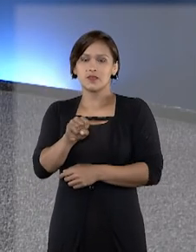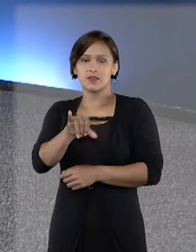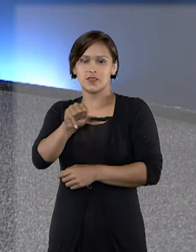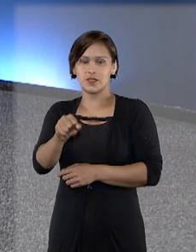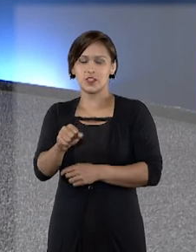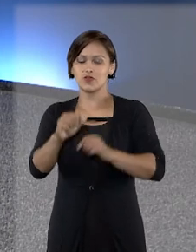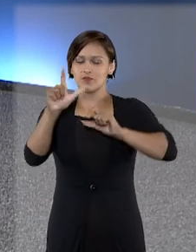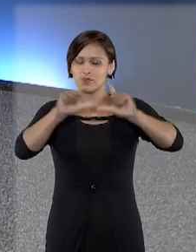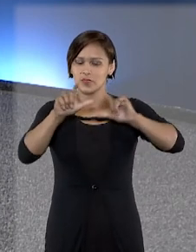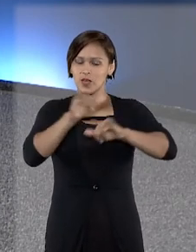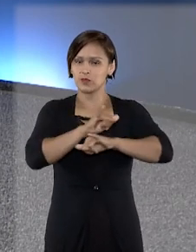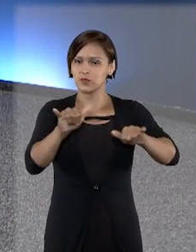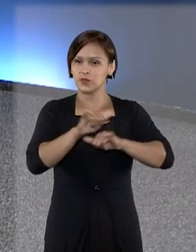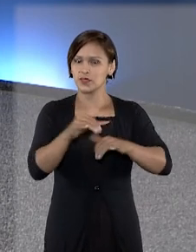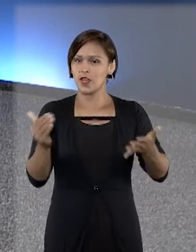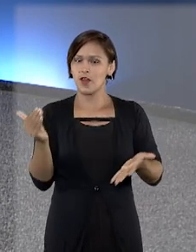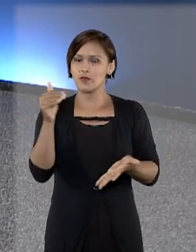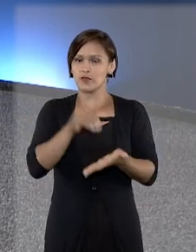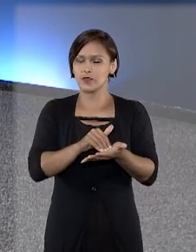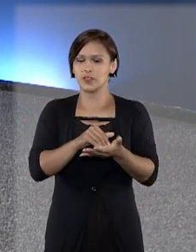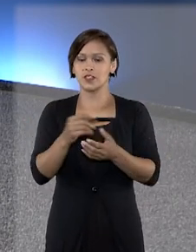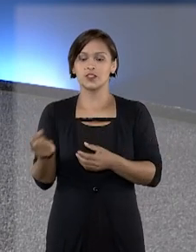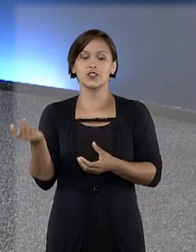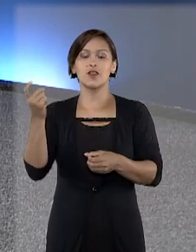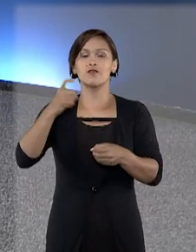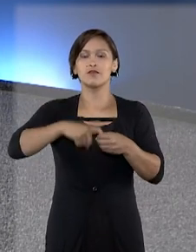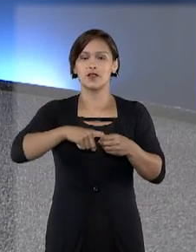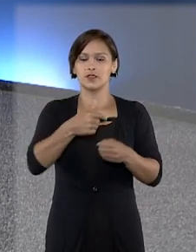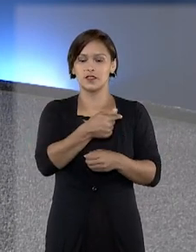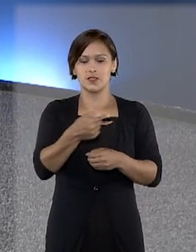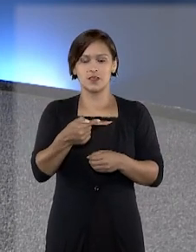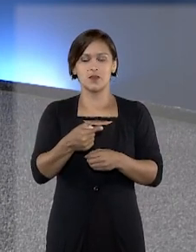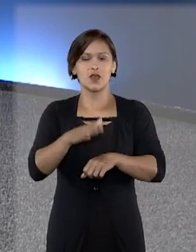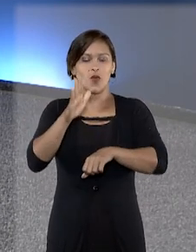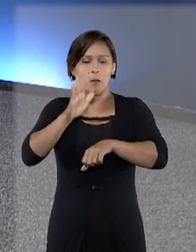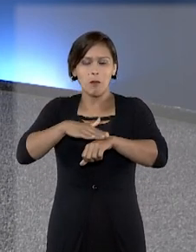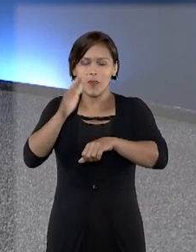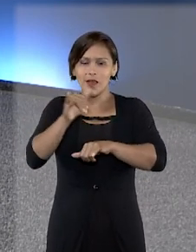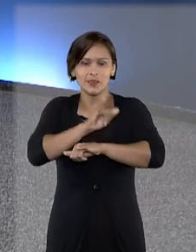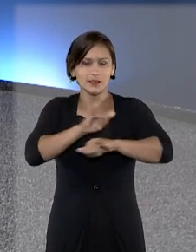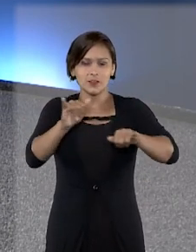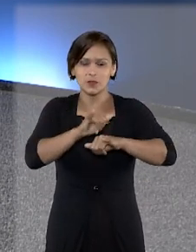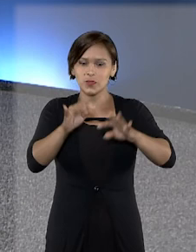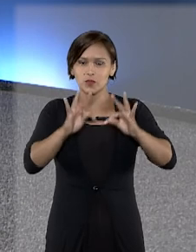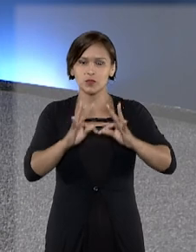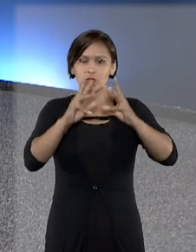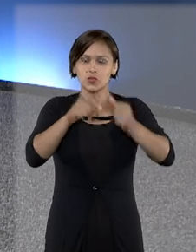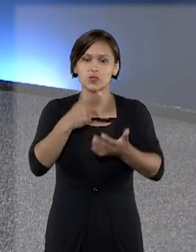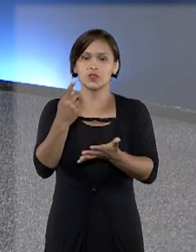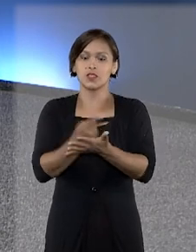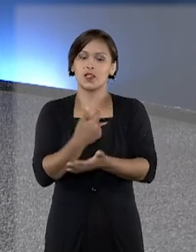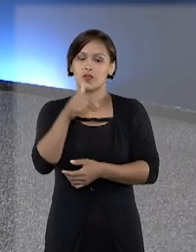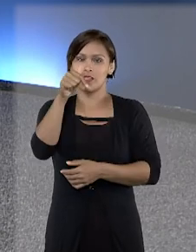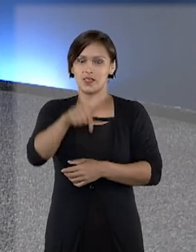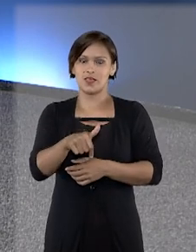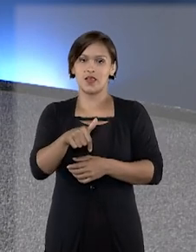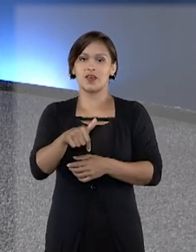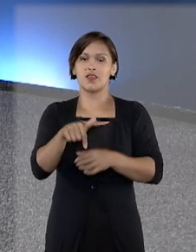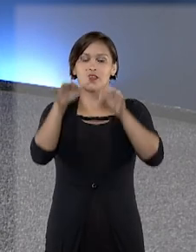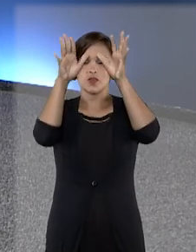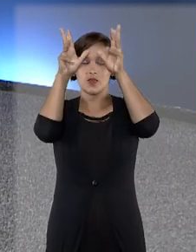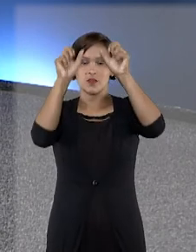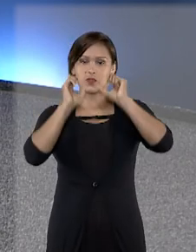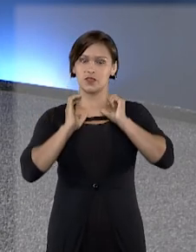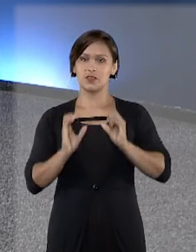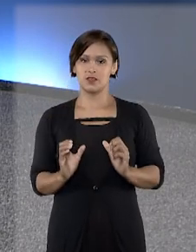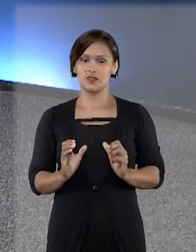Notícias chega ao fim. A gente volta semana que vem com muita informação sobre tudo o que acontece aqui no Tribunal